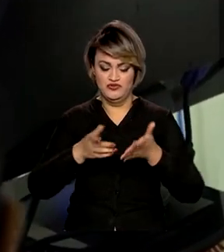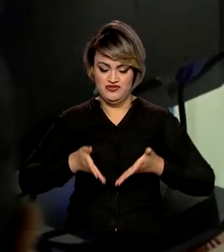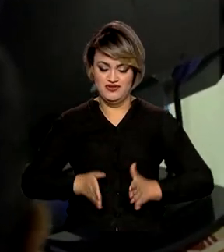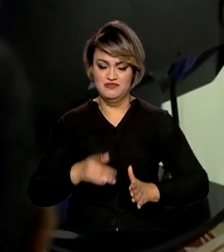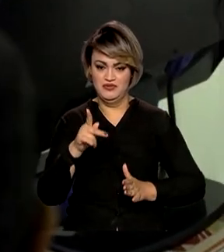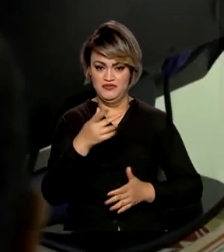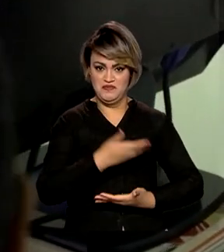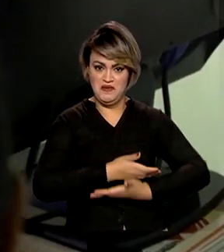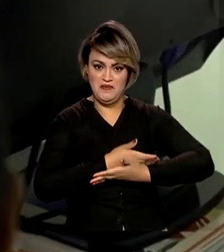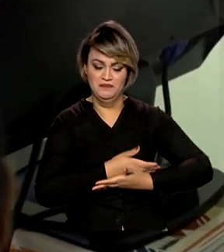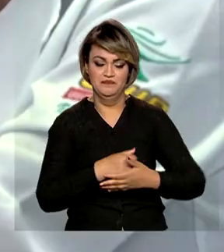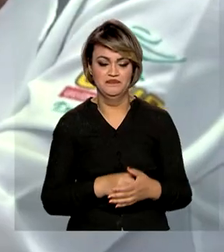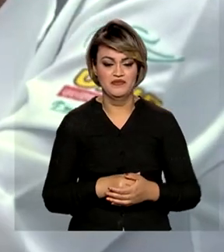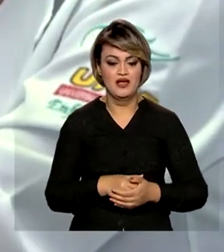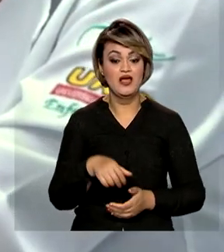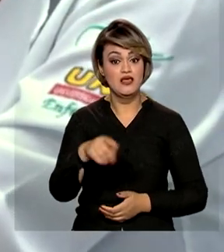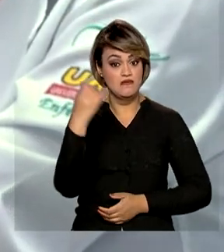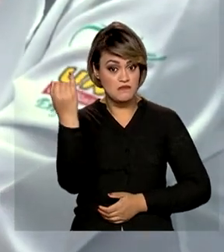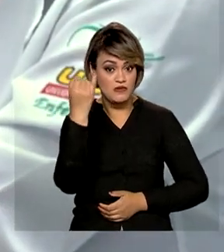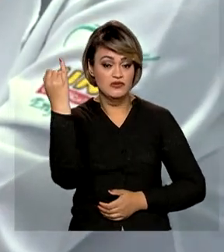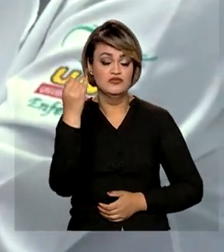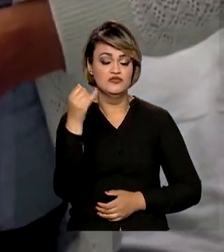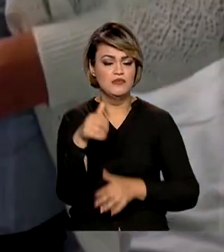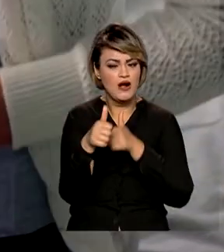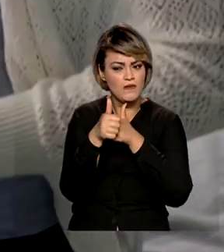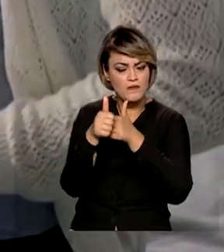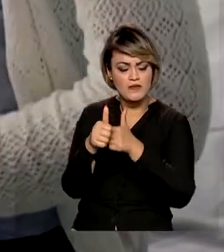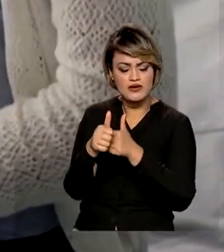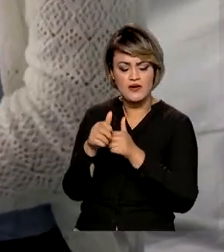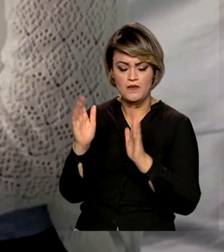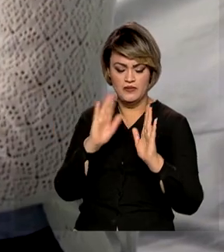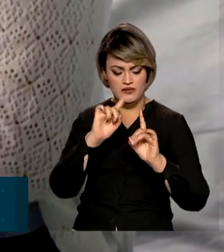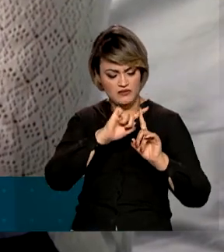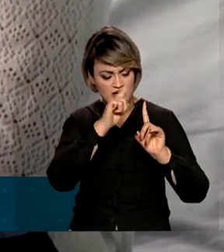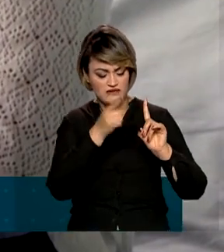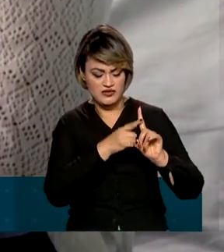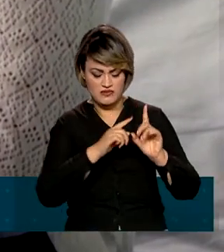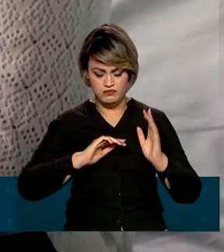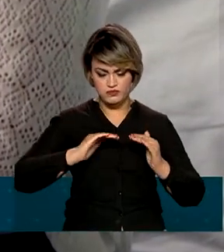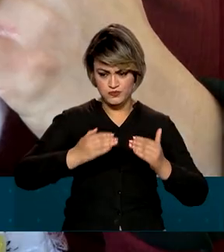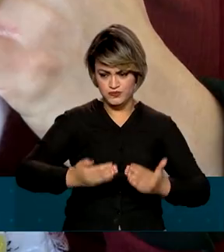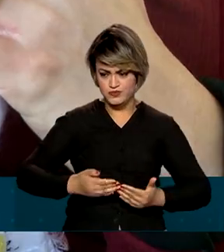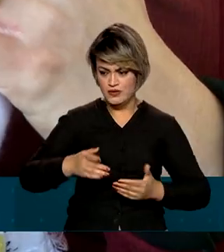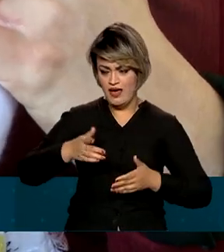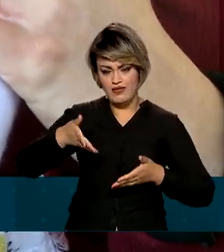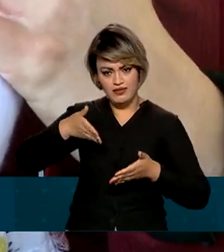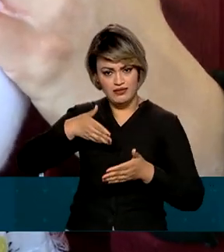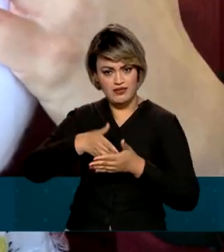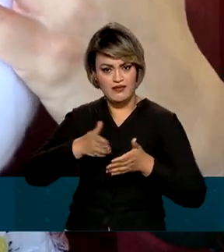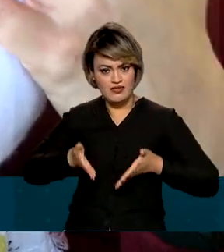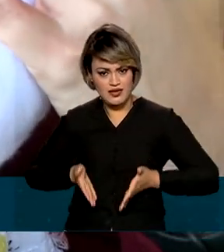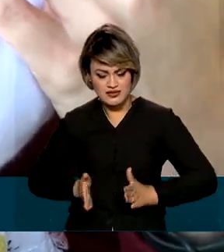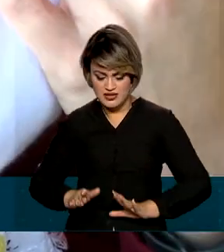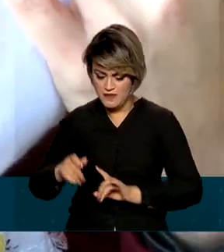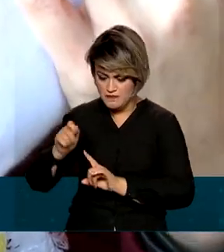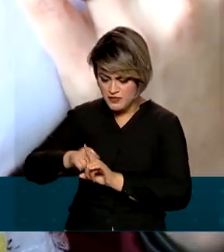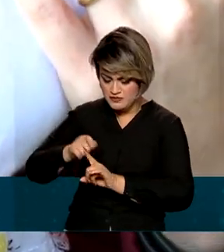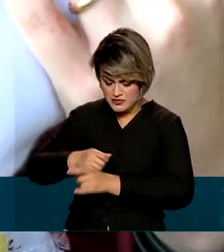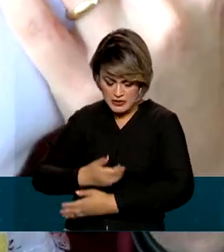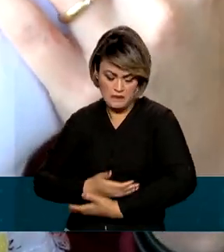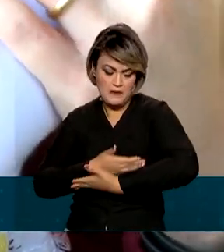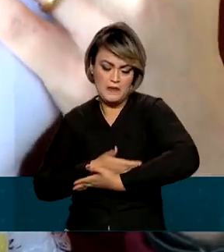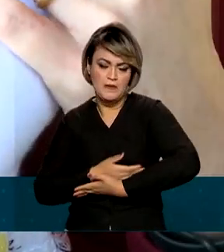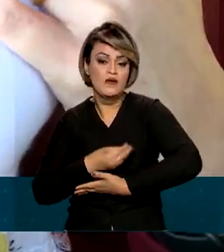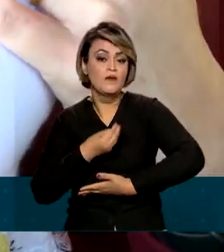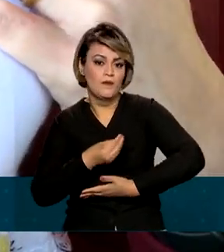Um instrumento importante para acompanhar o pré-natal, toda a gestação, o parto e os primeiros meses depois